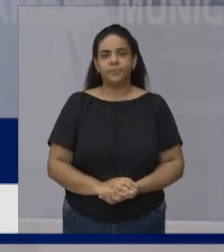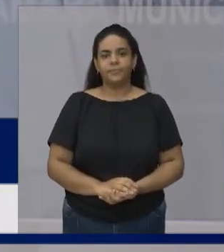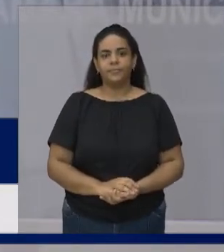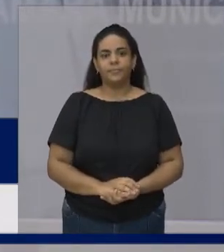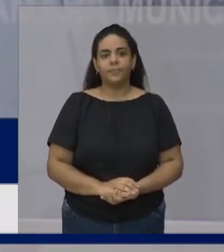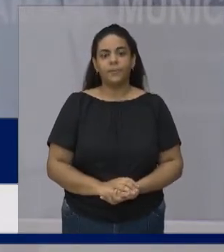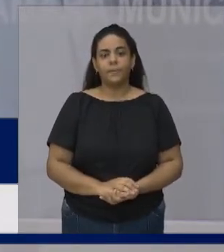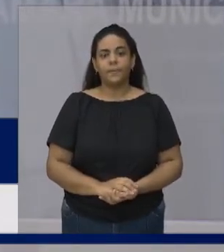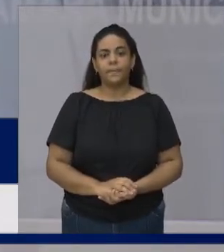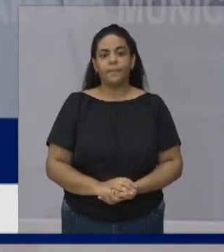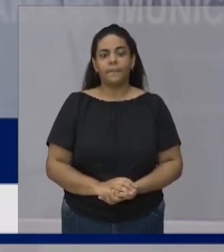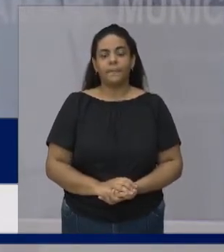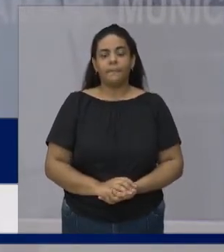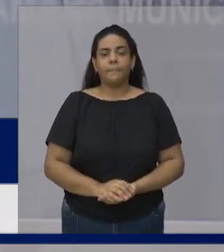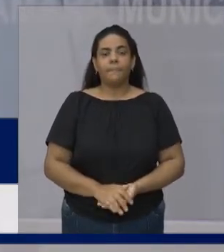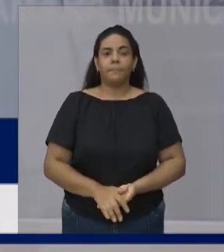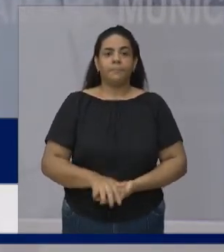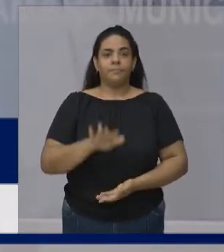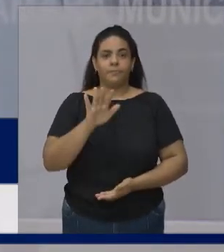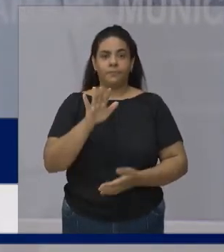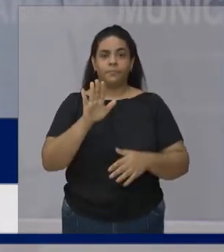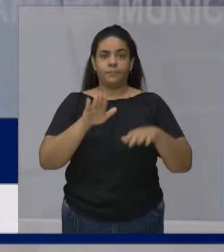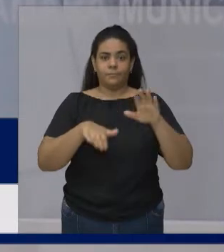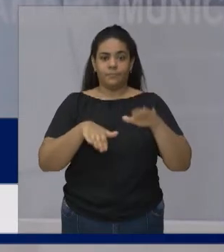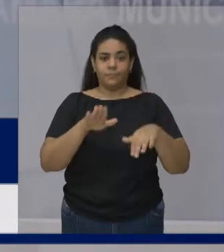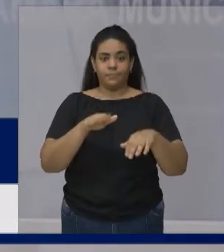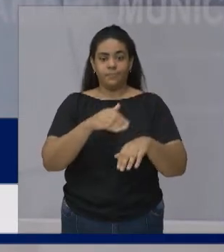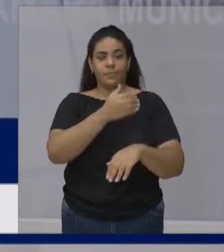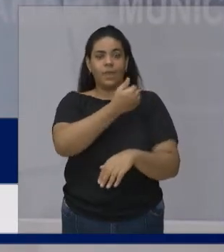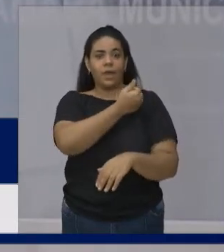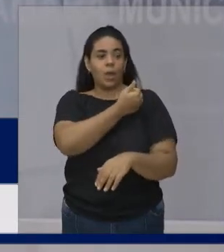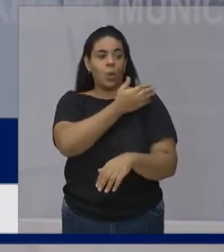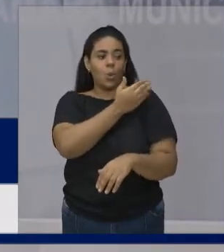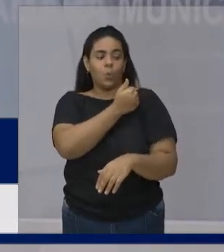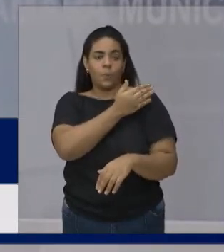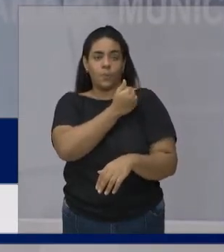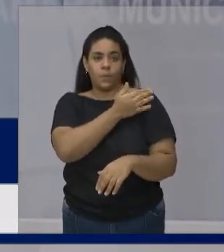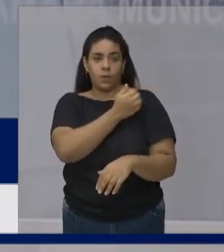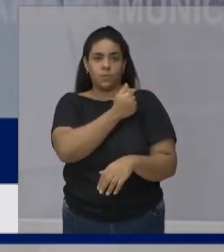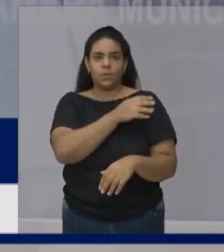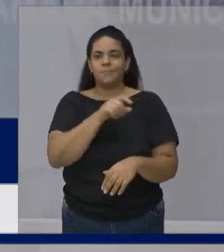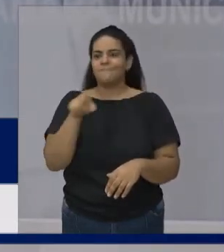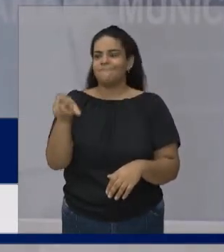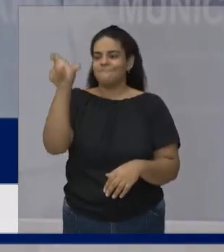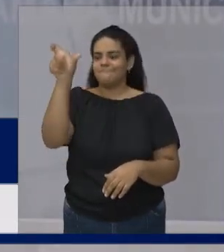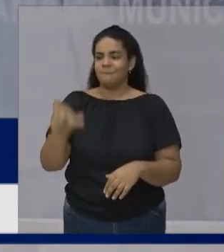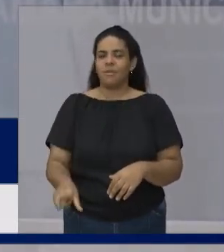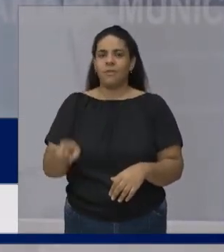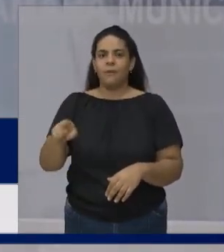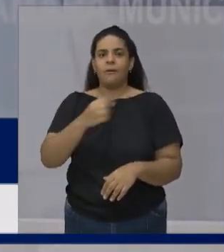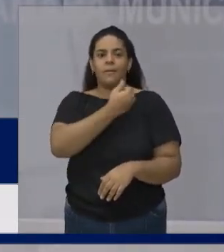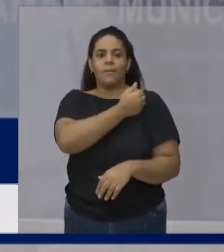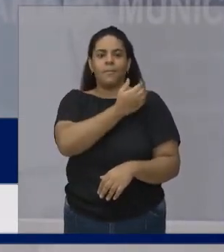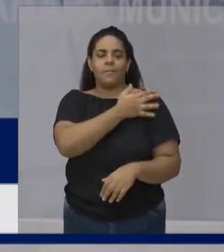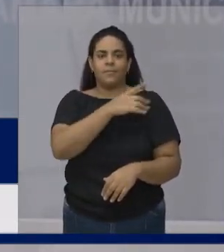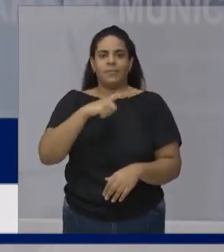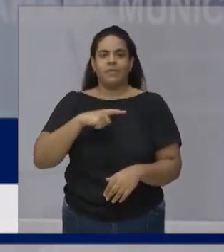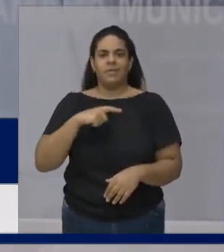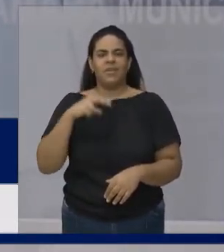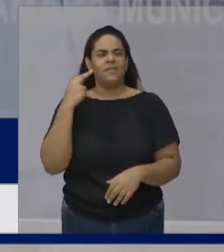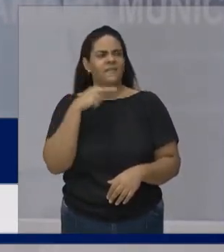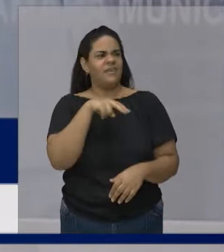Mas por muitas vezes O preconceito acontece Porque a pessoa É preconceituosa mesmo Porque ela te define Pelo que ela está vendo